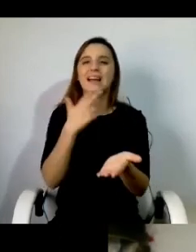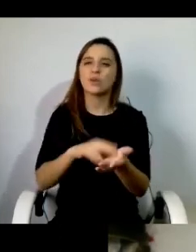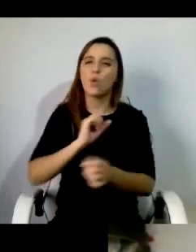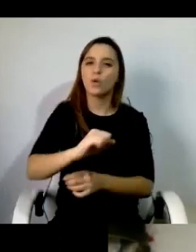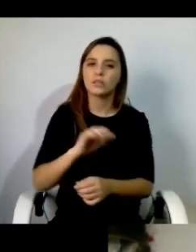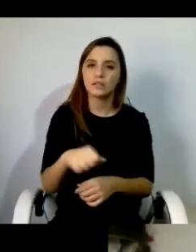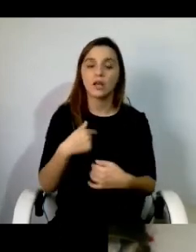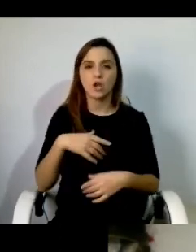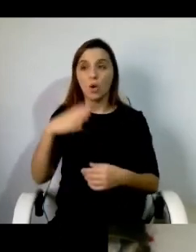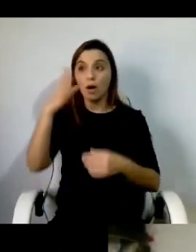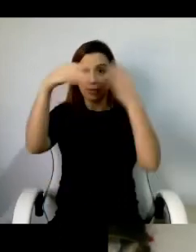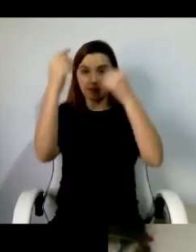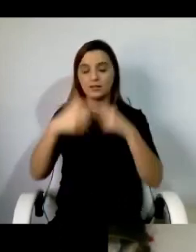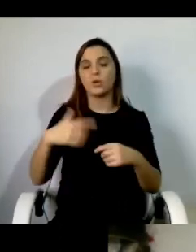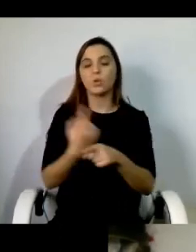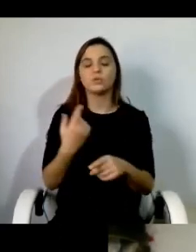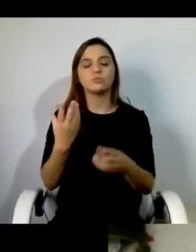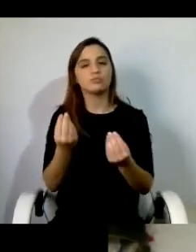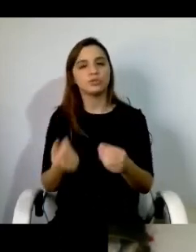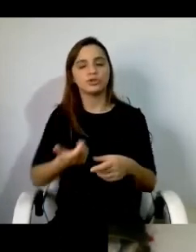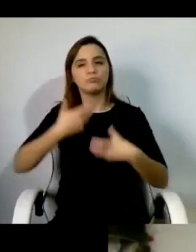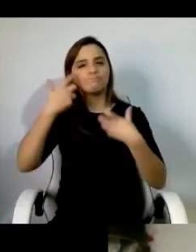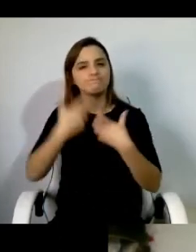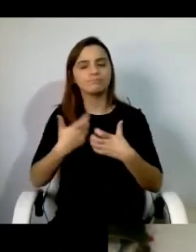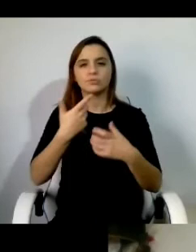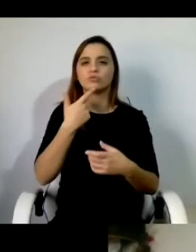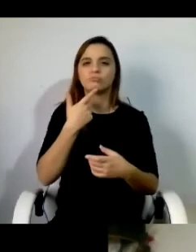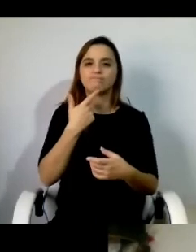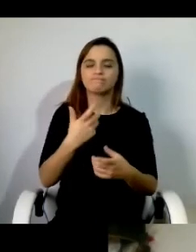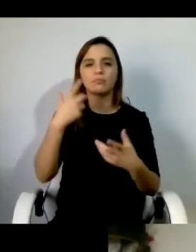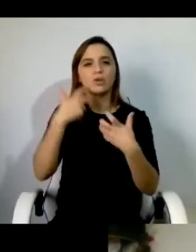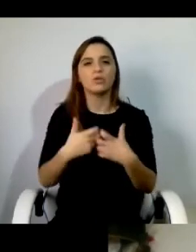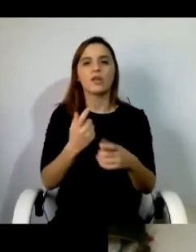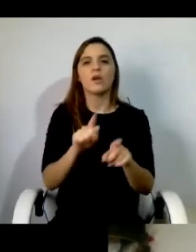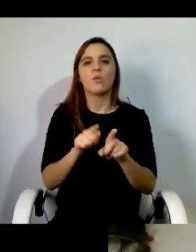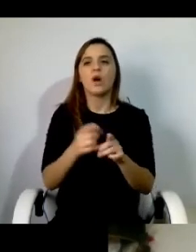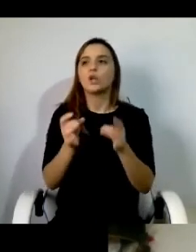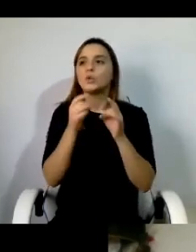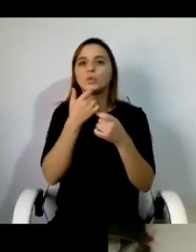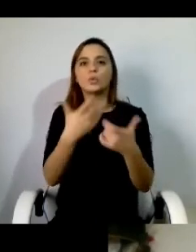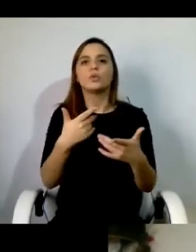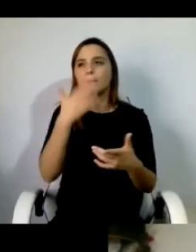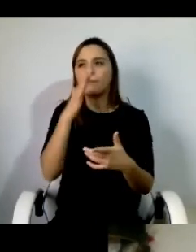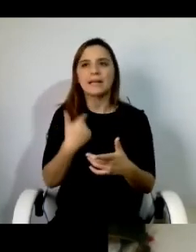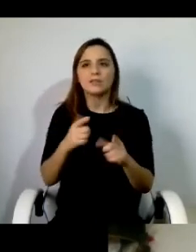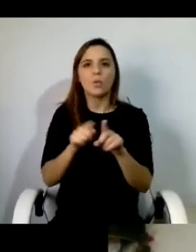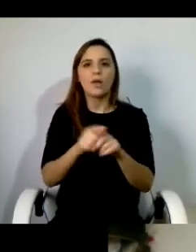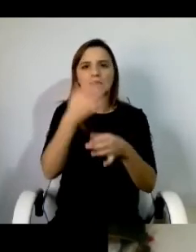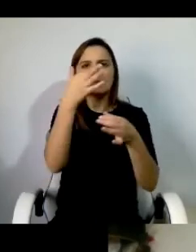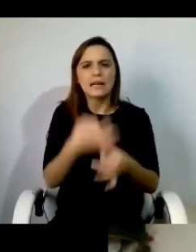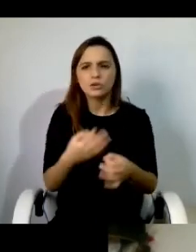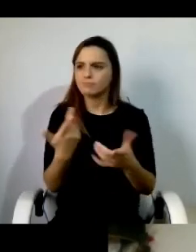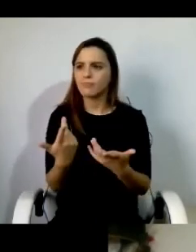aprendi há muito a questionar tudo aquilo tendo a dar como certo e do que tudo aquilo que para mim é muito certo e do que eu tenho que questionar porque